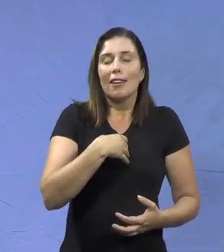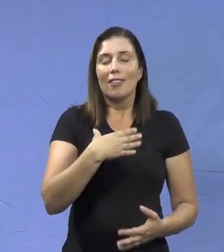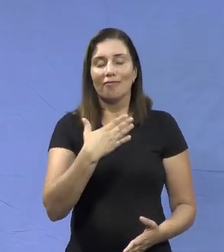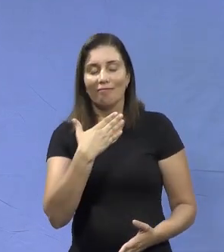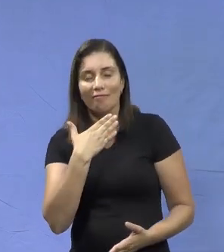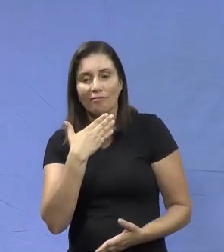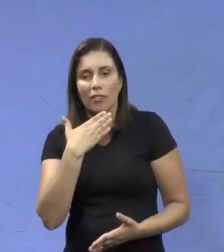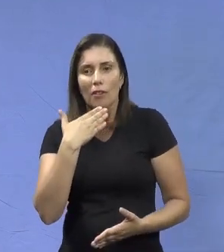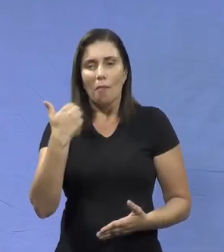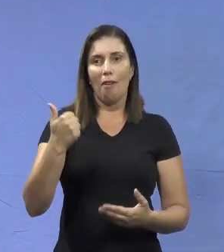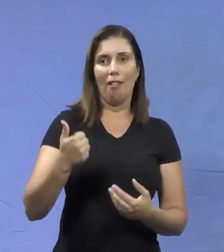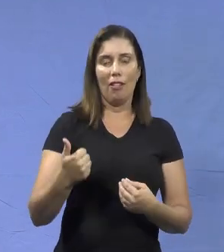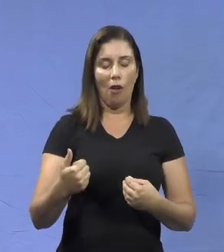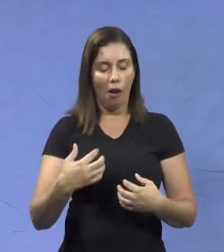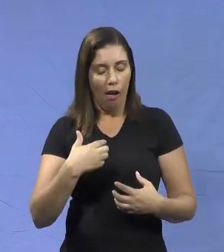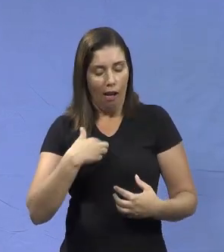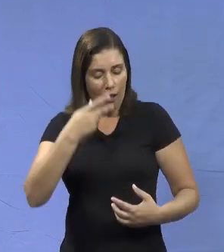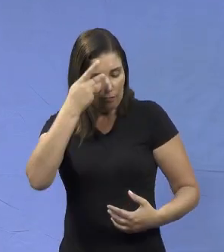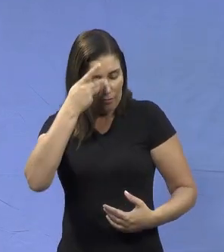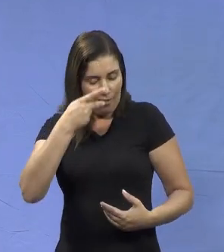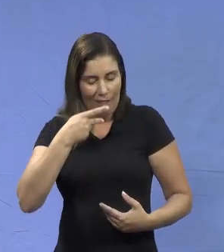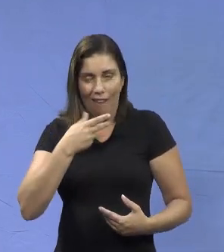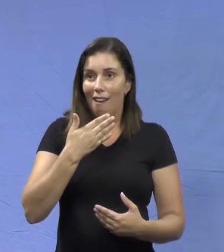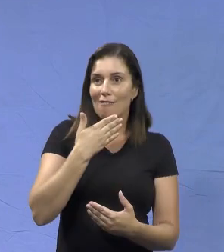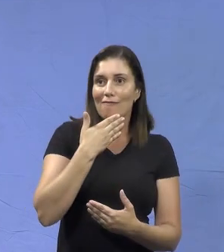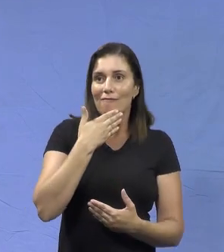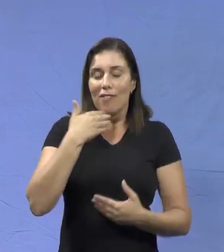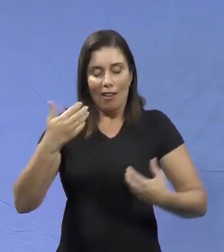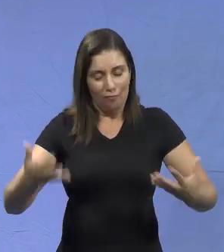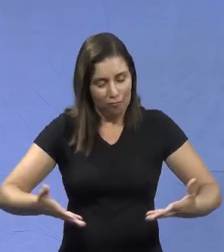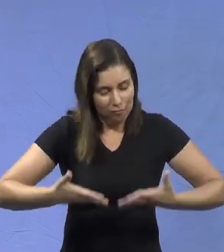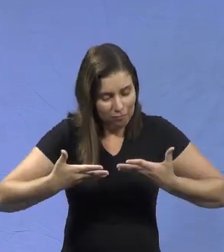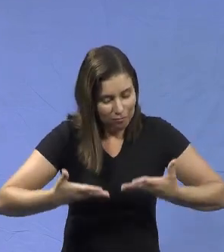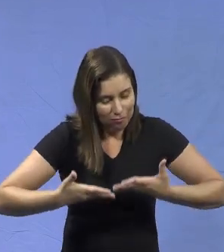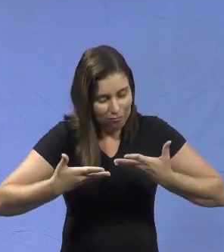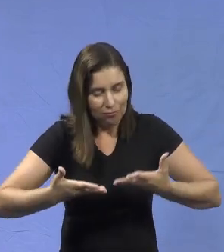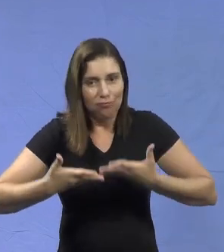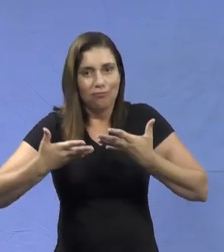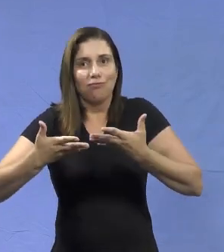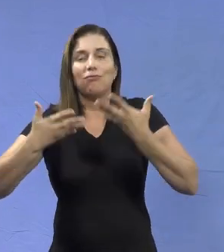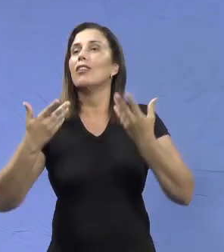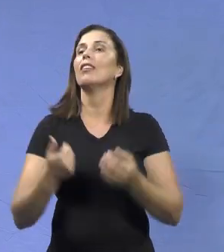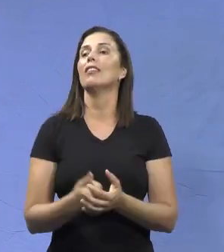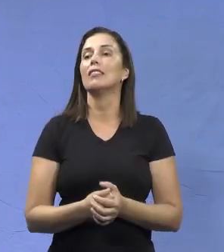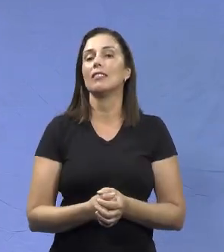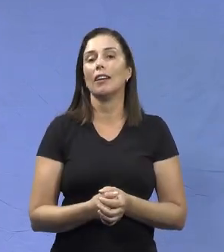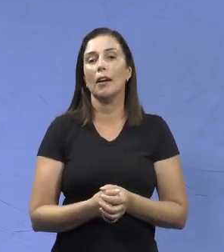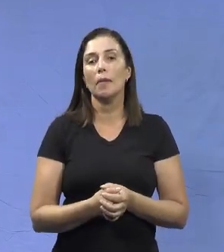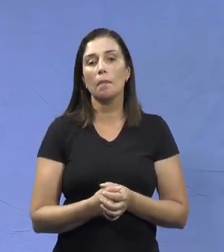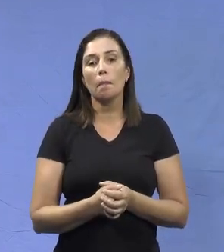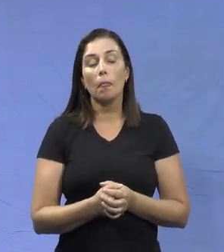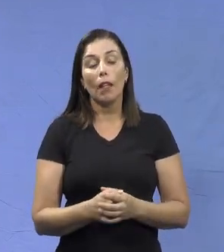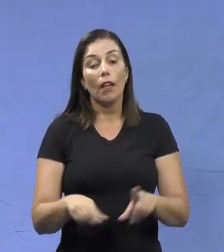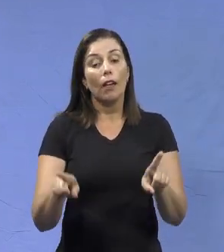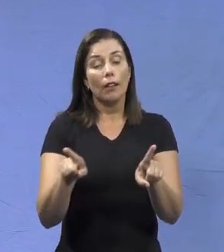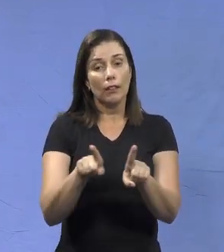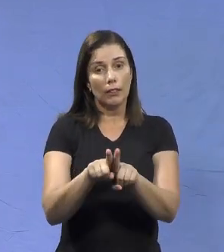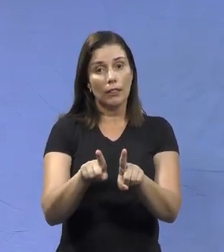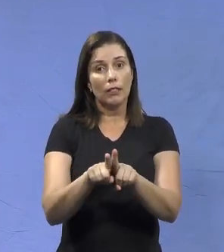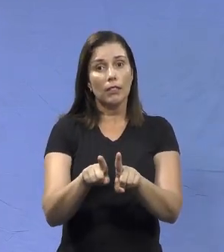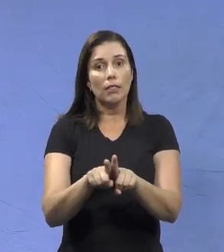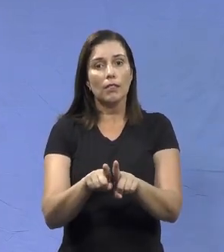sentirem mais, com a autoestima mais valorizada, elas mesmas vão se autovalorizar